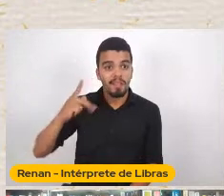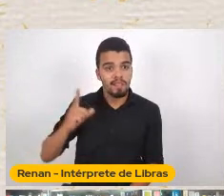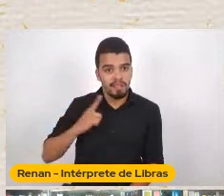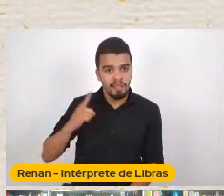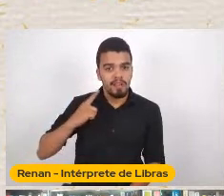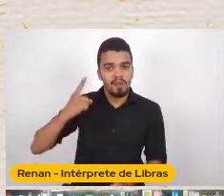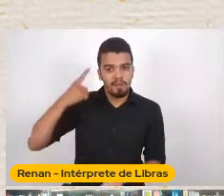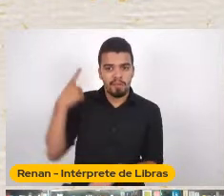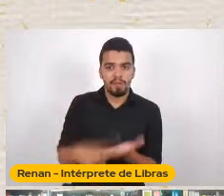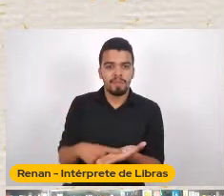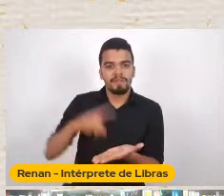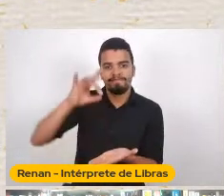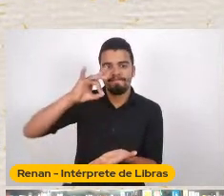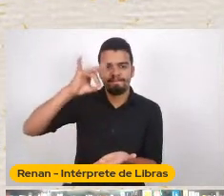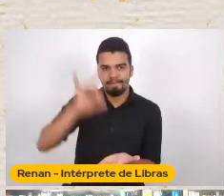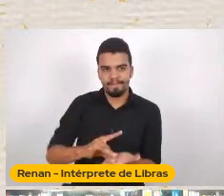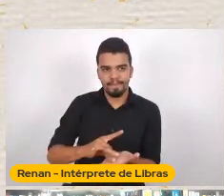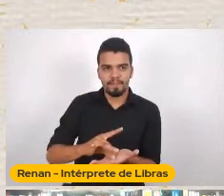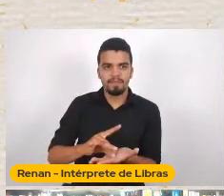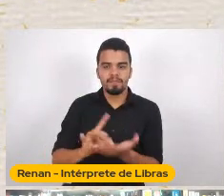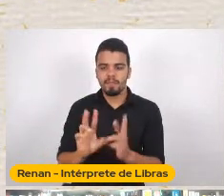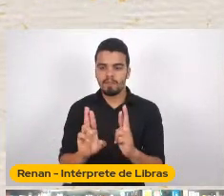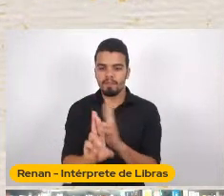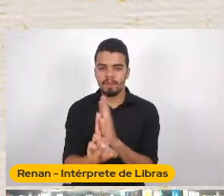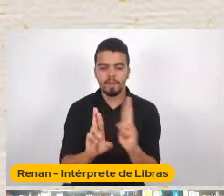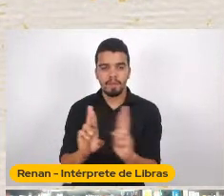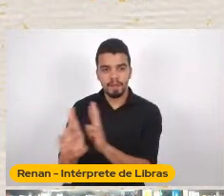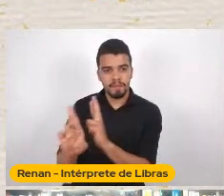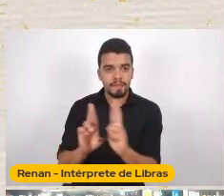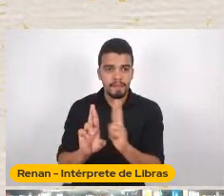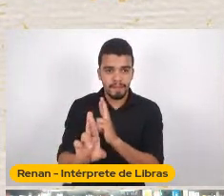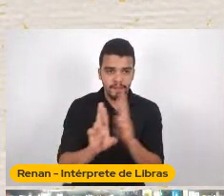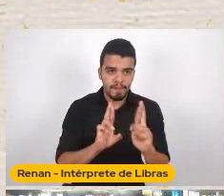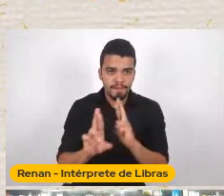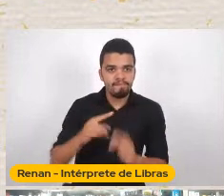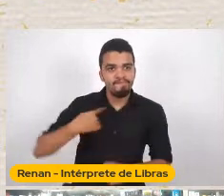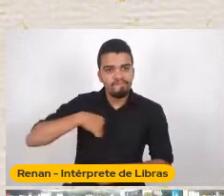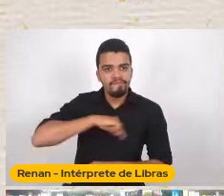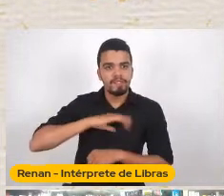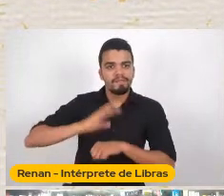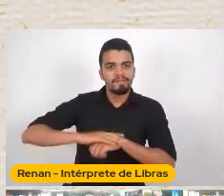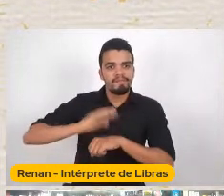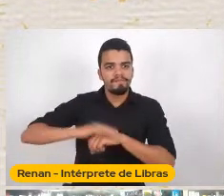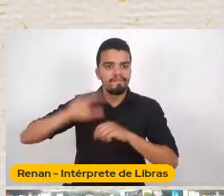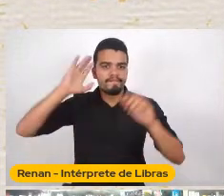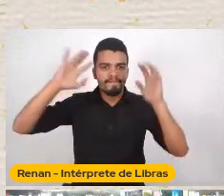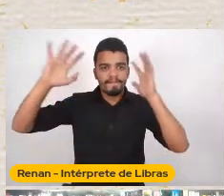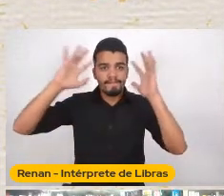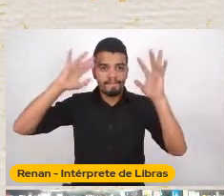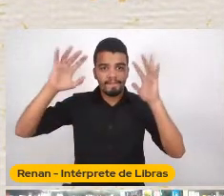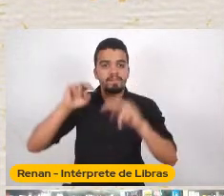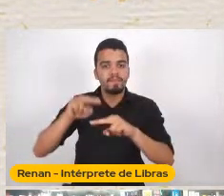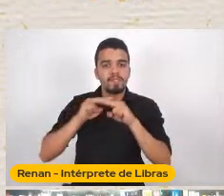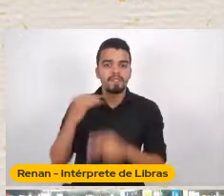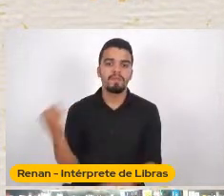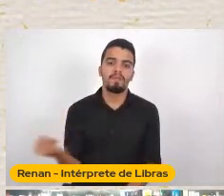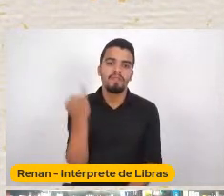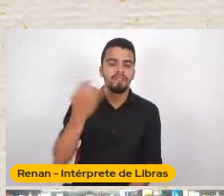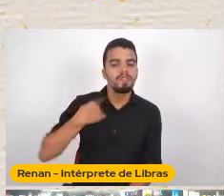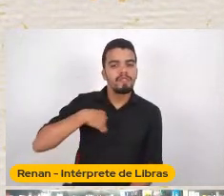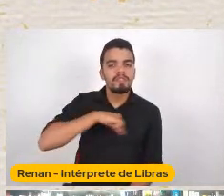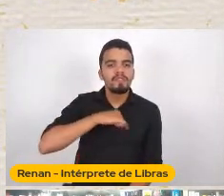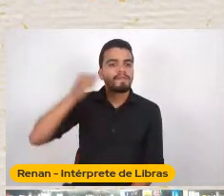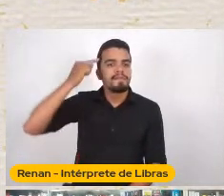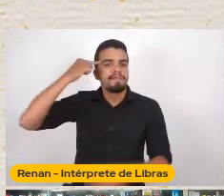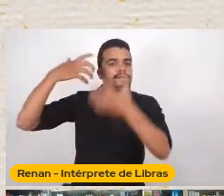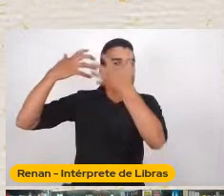Com as relações Estereotípicas Do nosso imaginário Isso é muito importante A gente A gente pensar E pensar